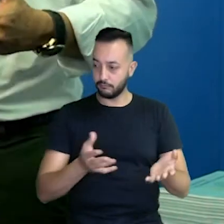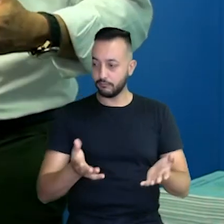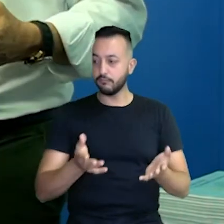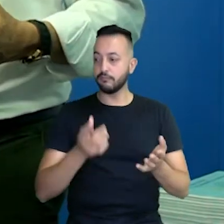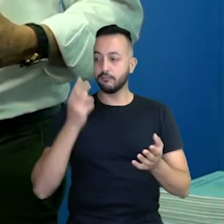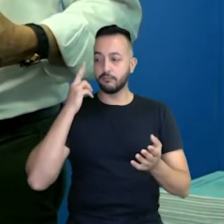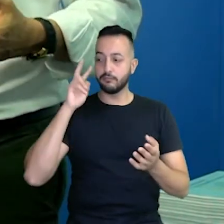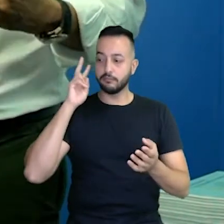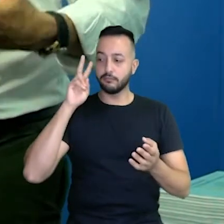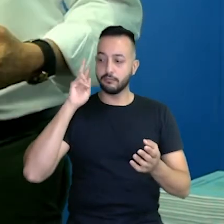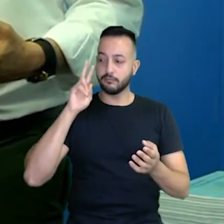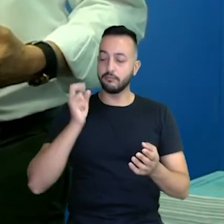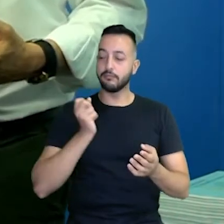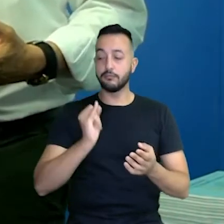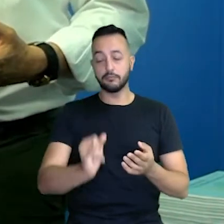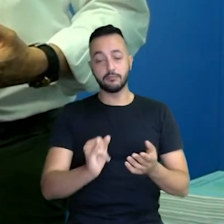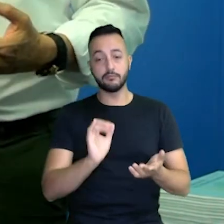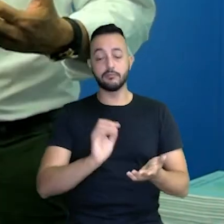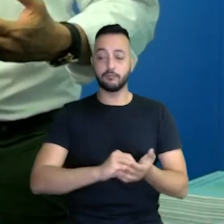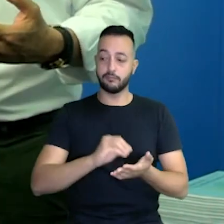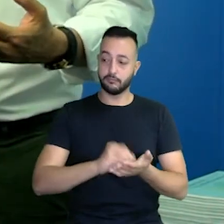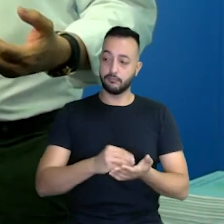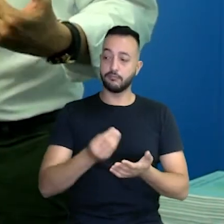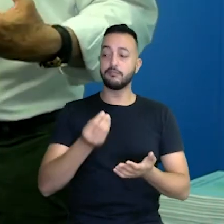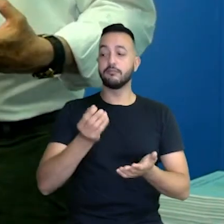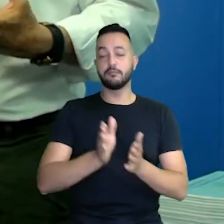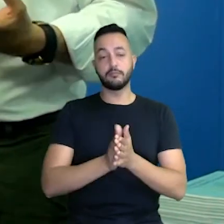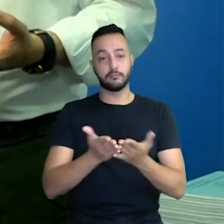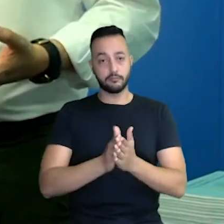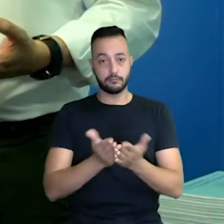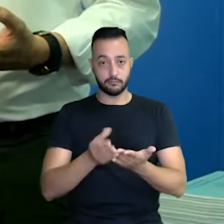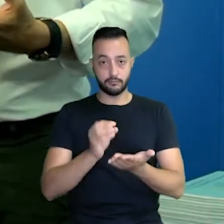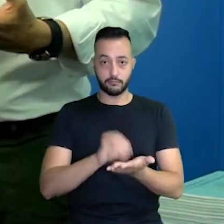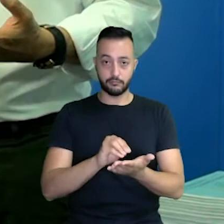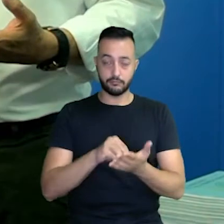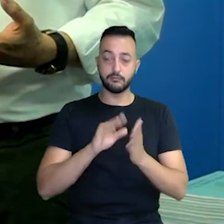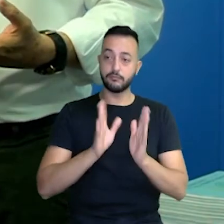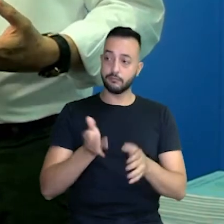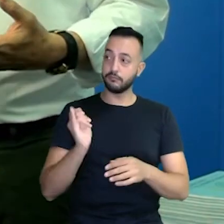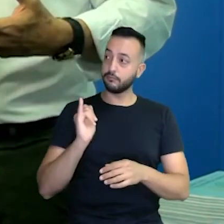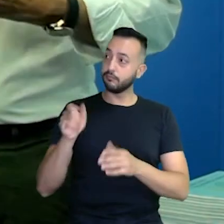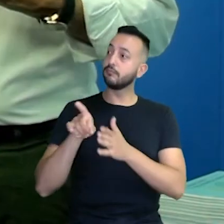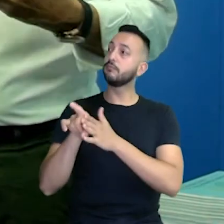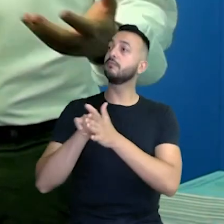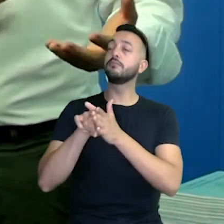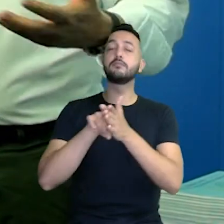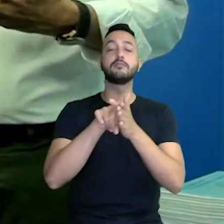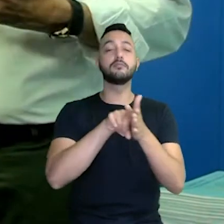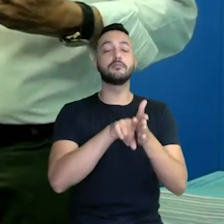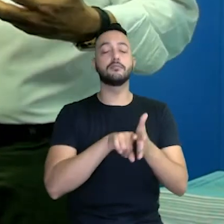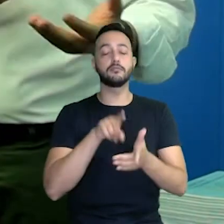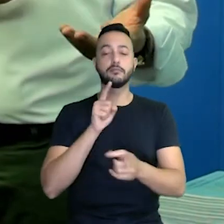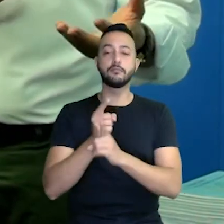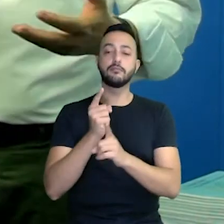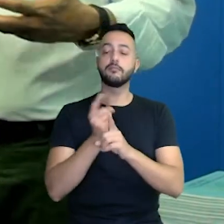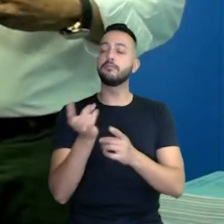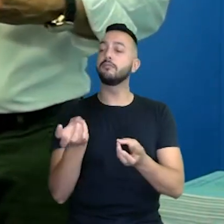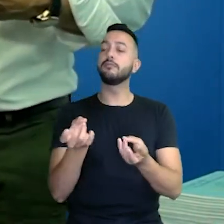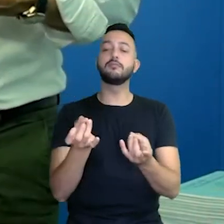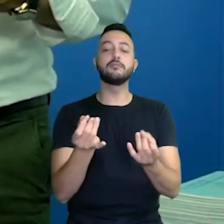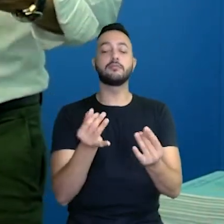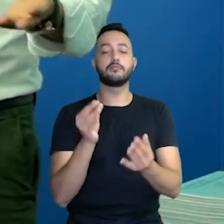didático, lembrando que se faltou livro didático, a gente foi informado e mandou fazer o levantamento para fazer um